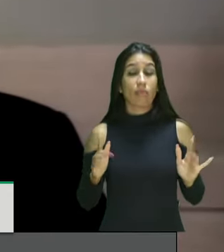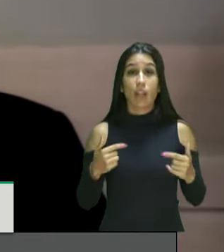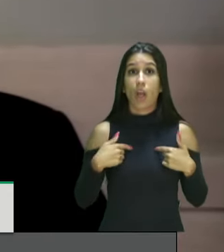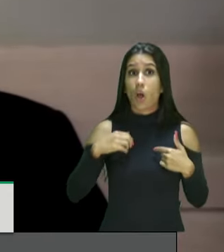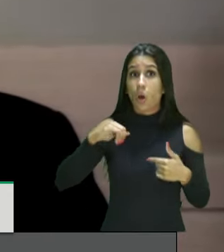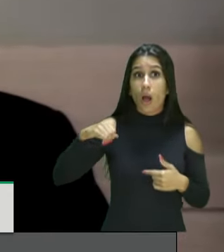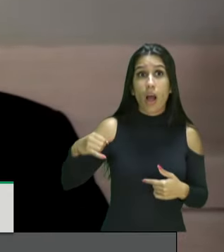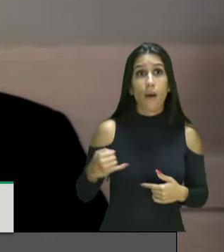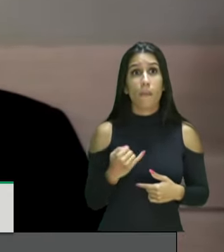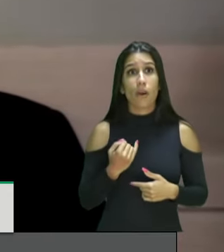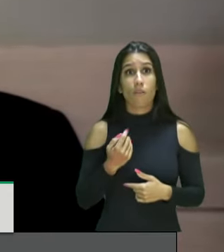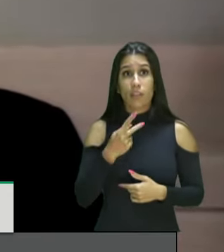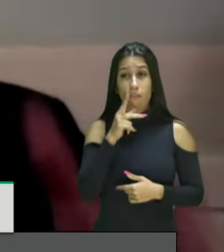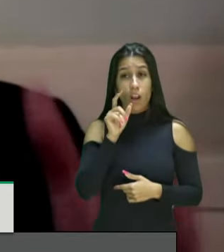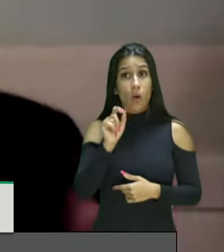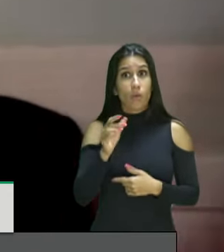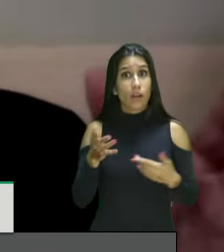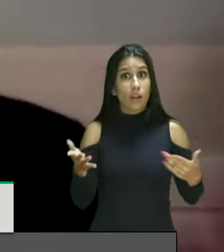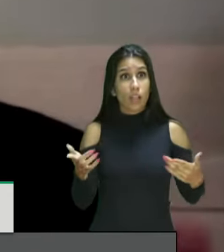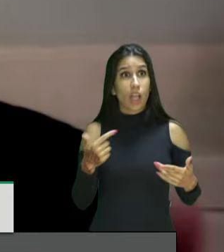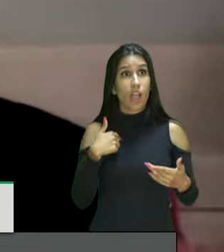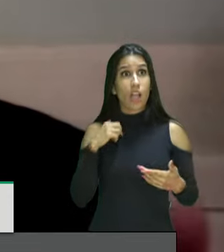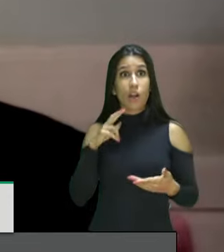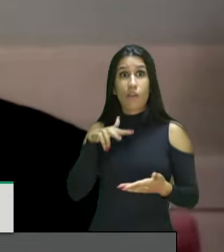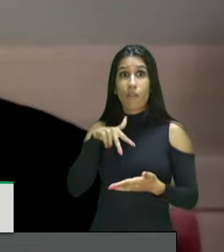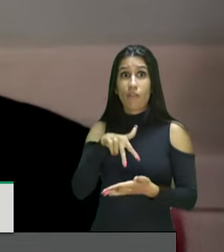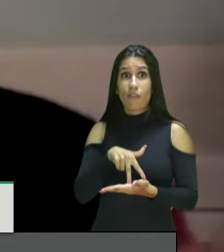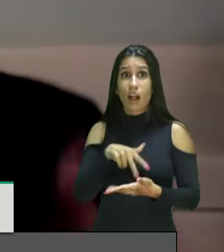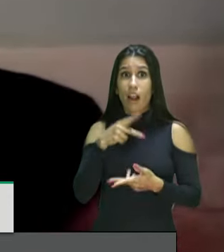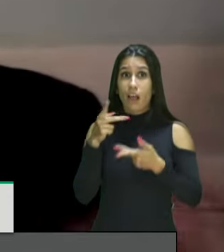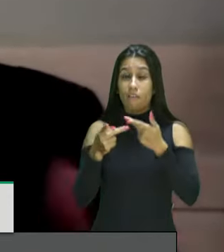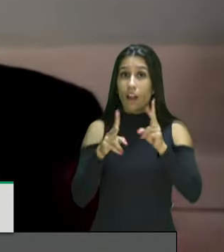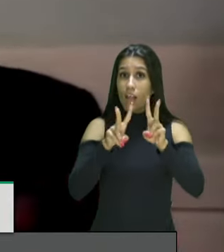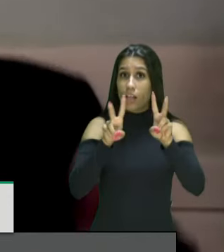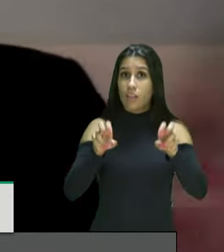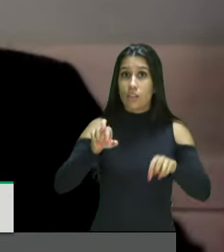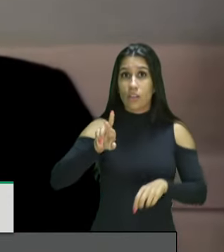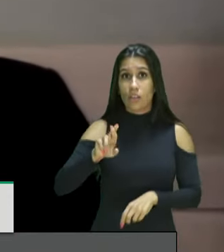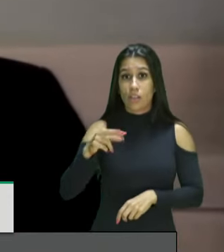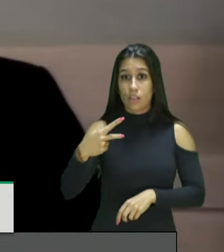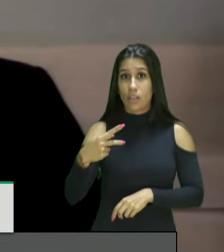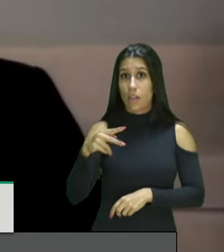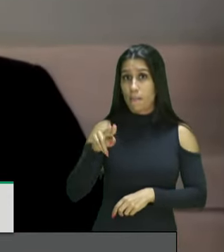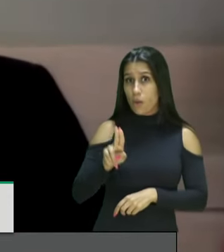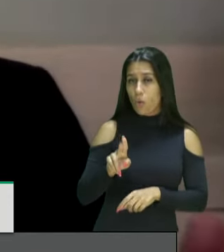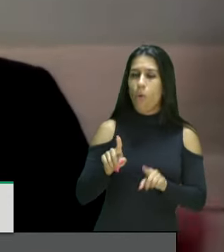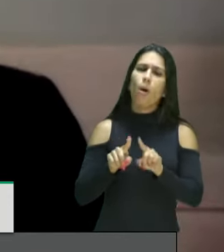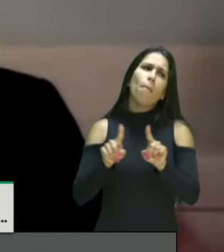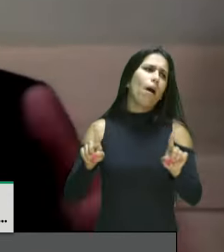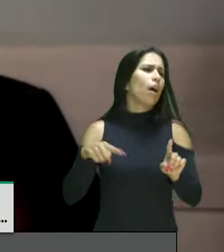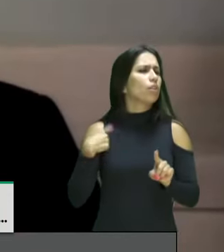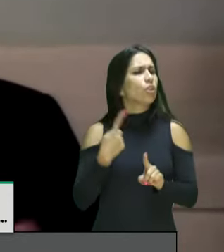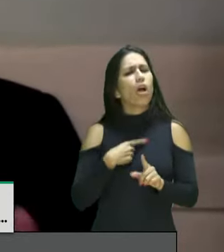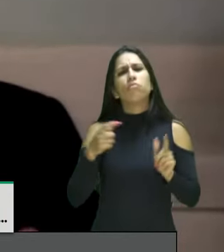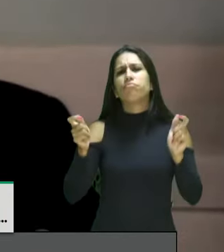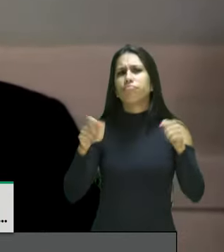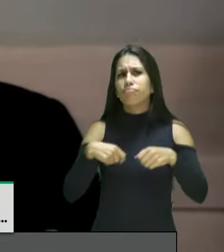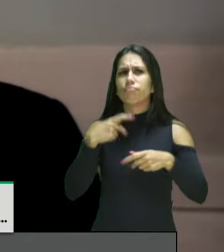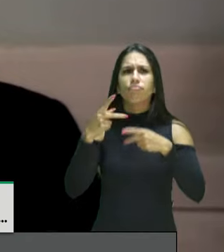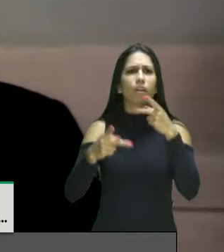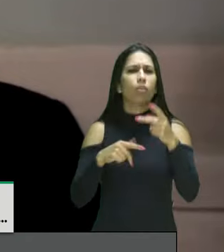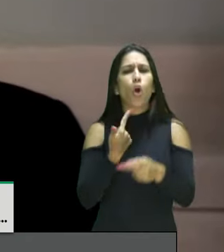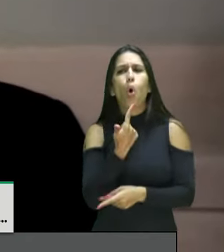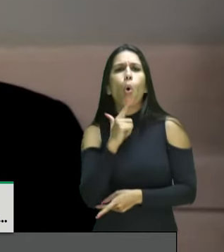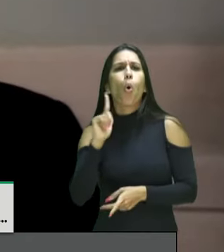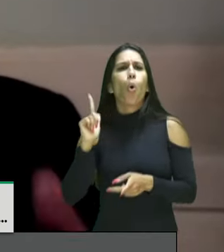oportunidade para enfatizar vim para falar sobre IRPU mas nós podemos falar sobre outras coisas também mesmo não sendo a